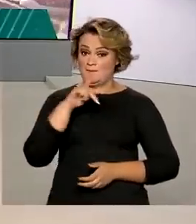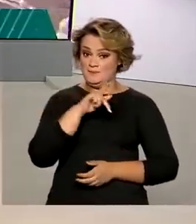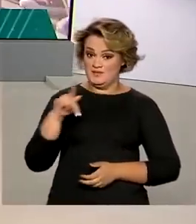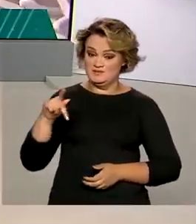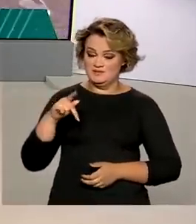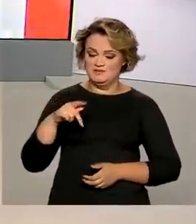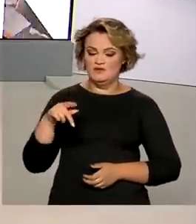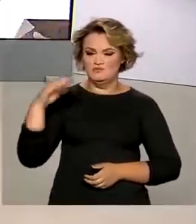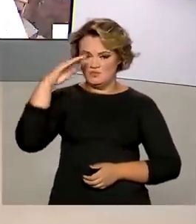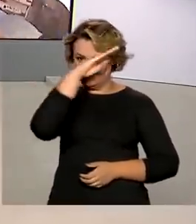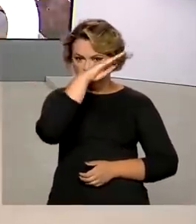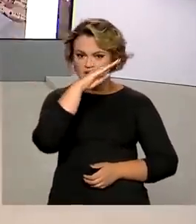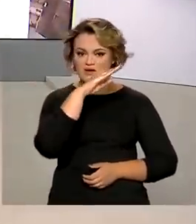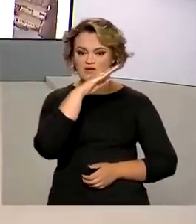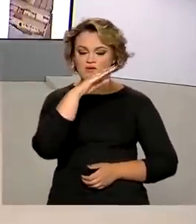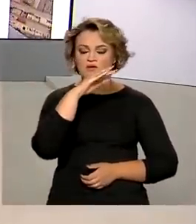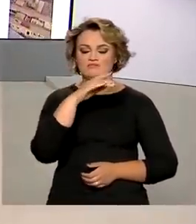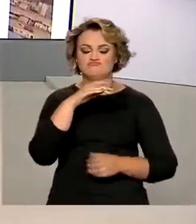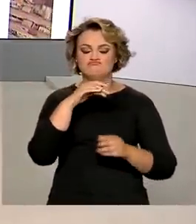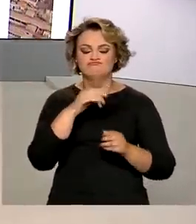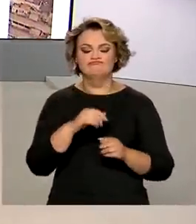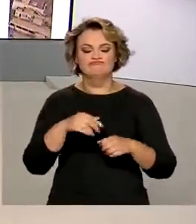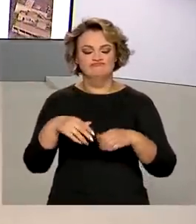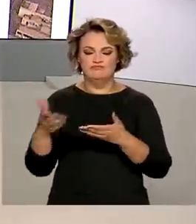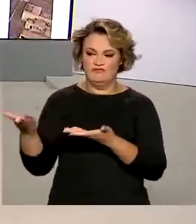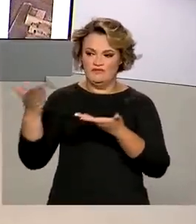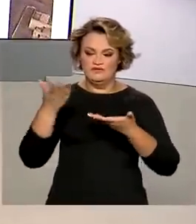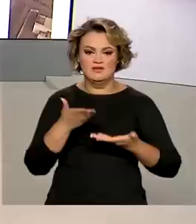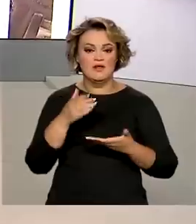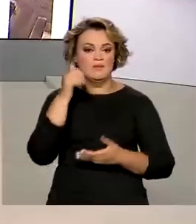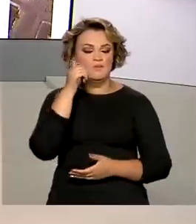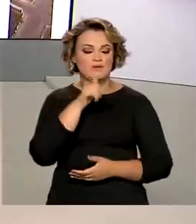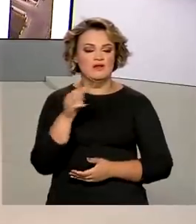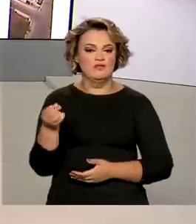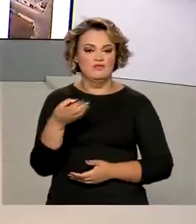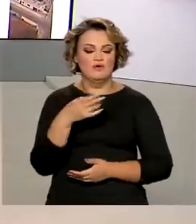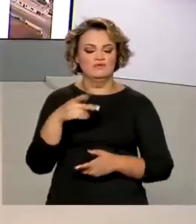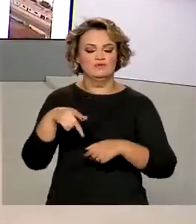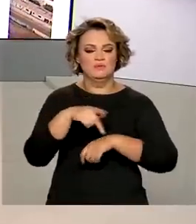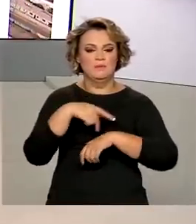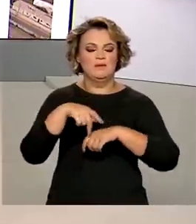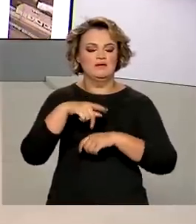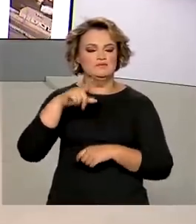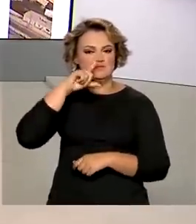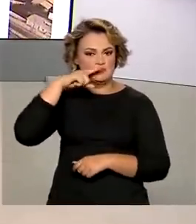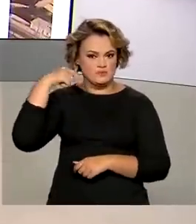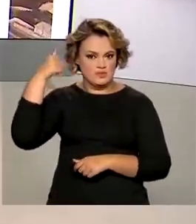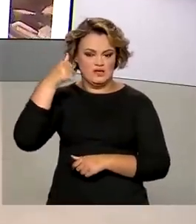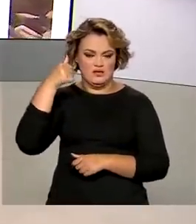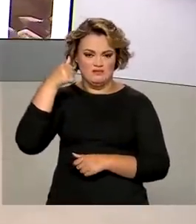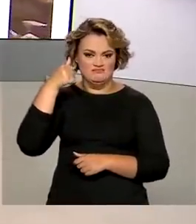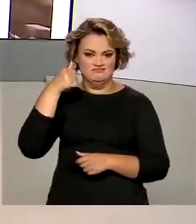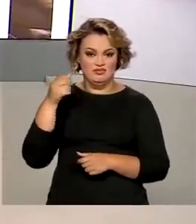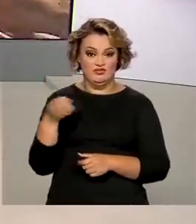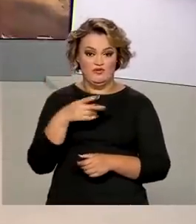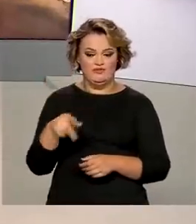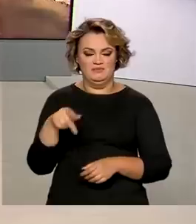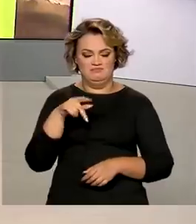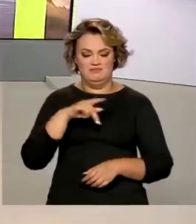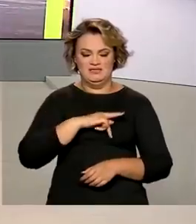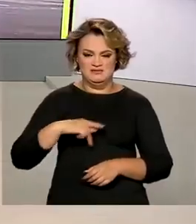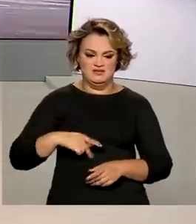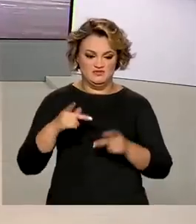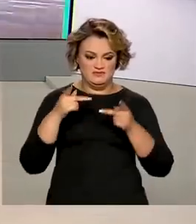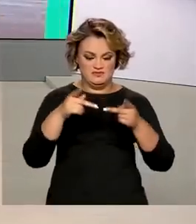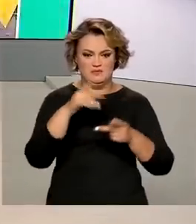Jair Bolsonaro recebeu no Palácio do Planalto a recém-eleita presidente da Hungria, Katalin Novak, em visita oficial ao